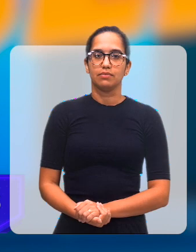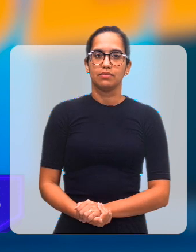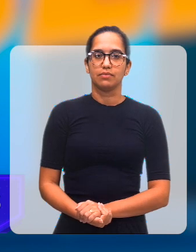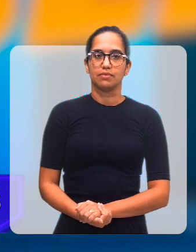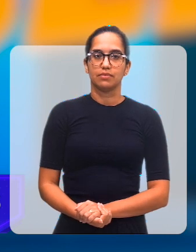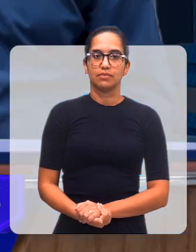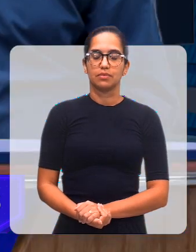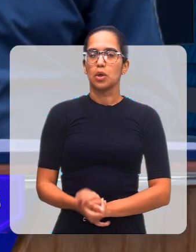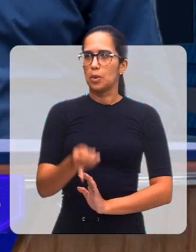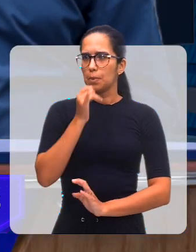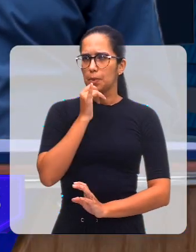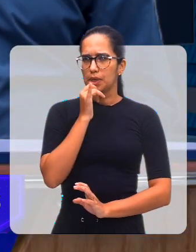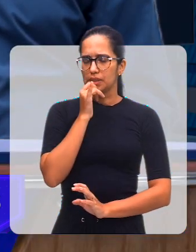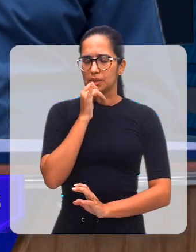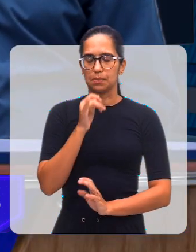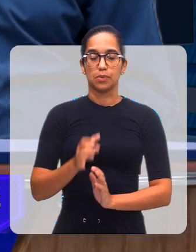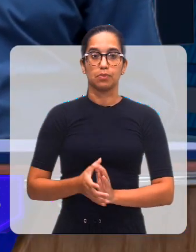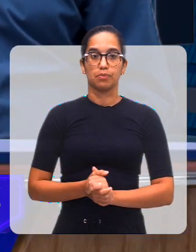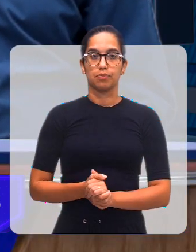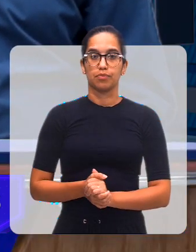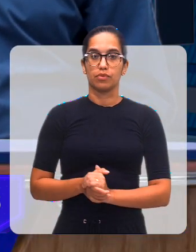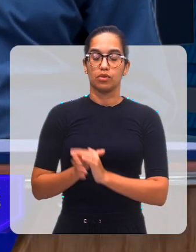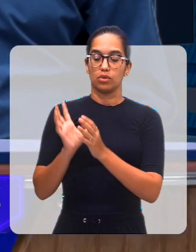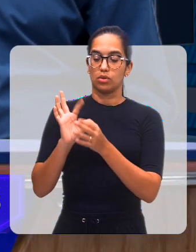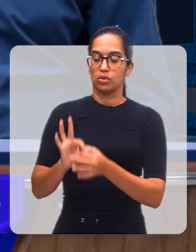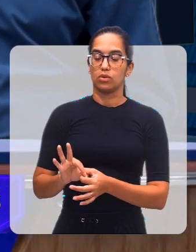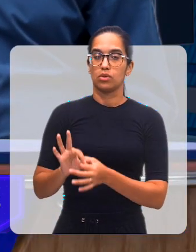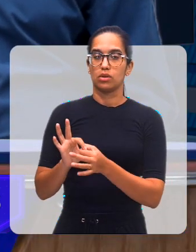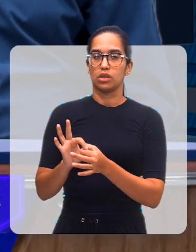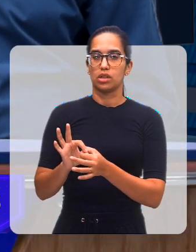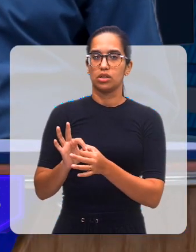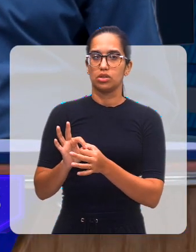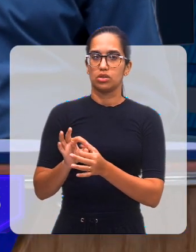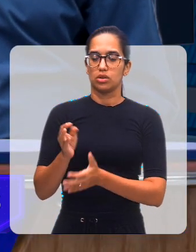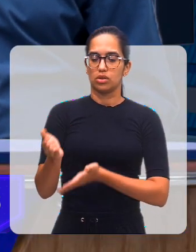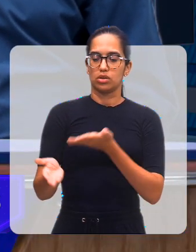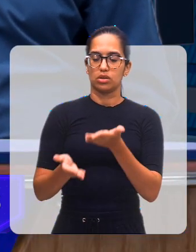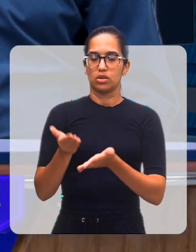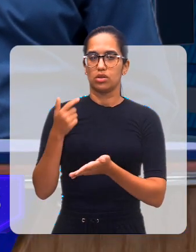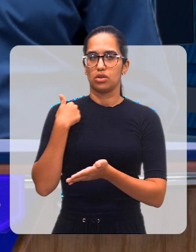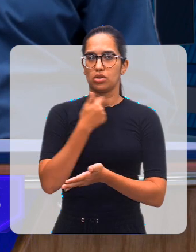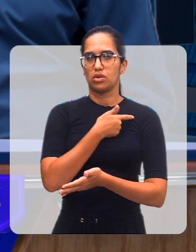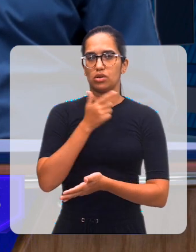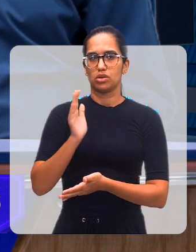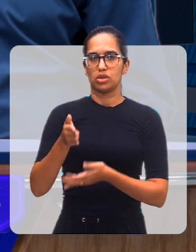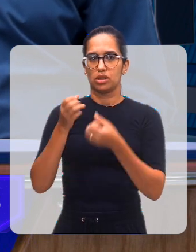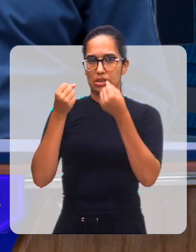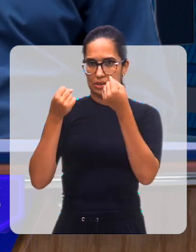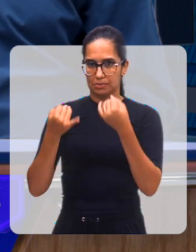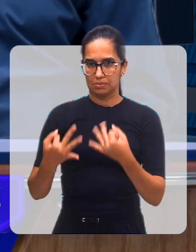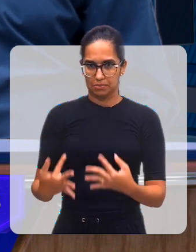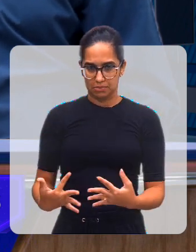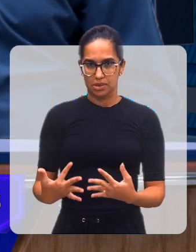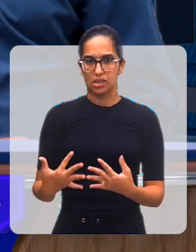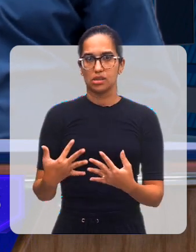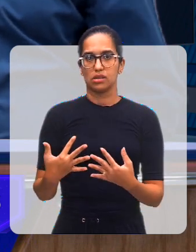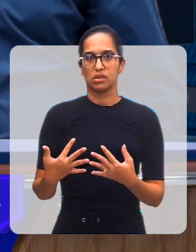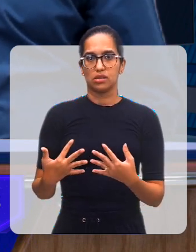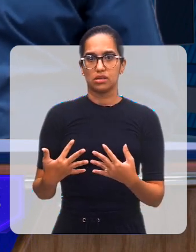Daniela, por exemplo, o tratamento, pelo que a gente estava vendo aqui, junto à nossa